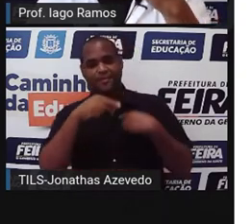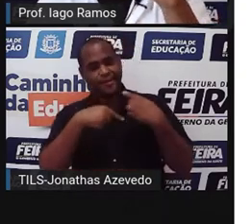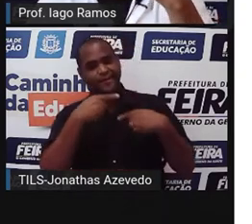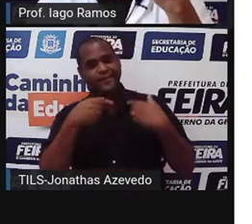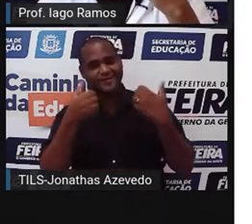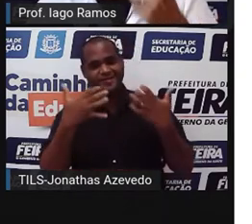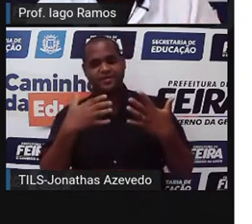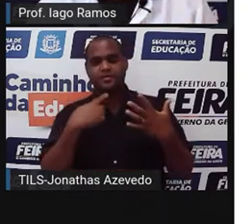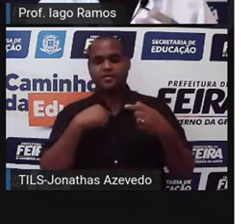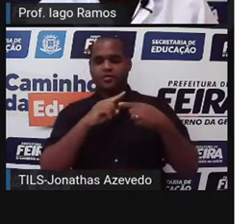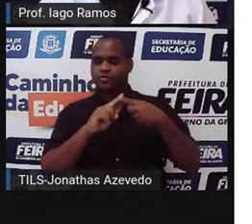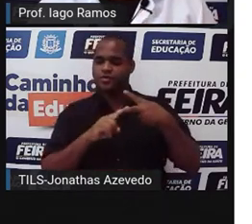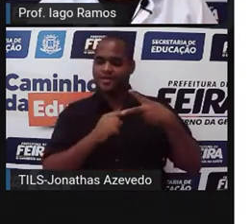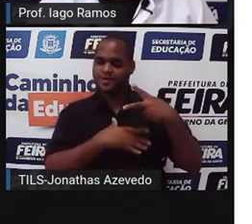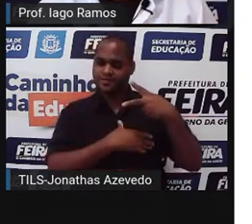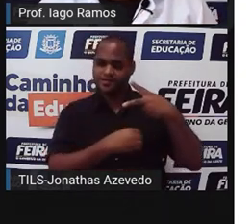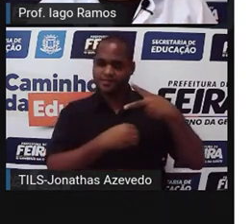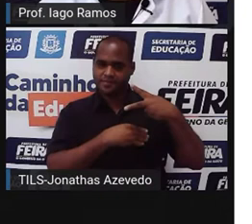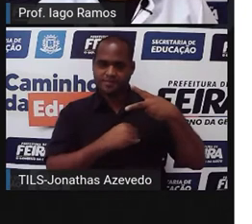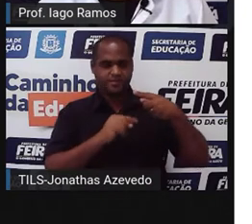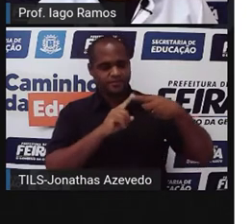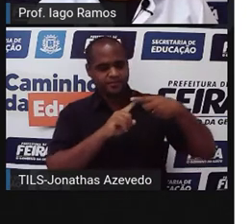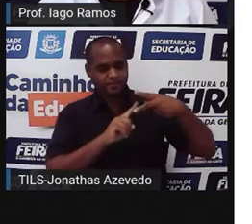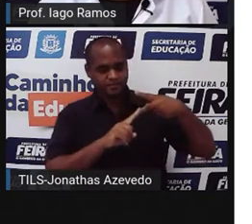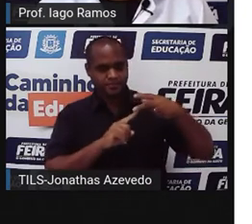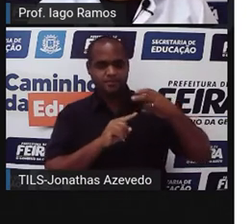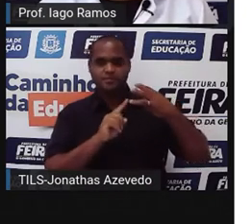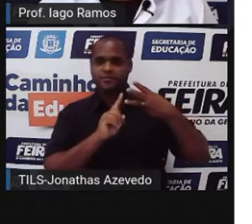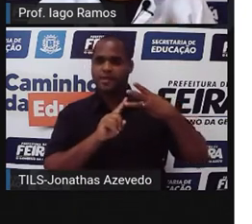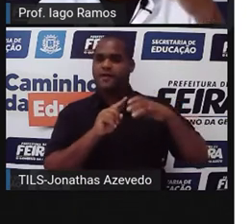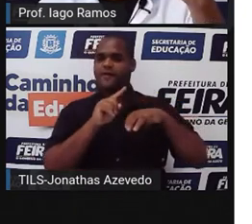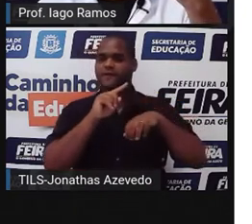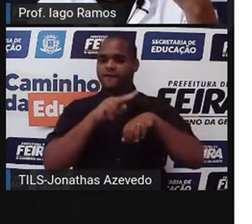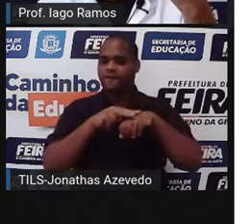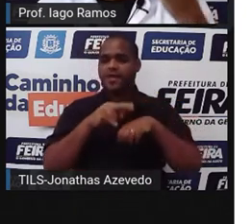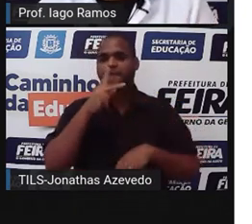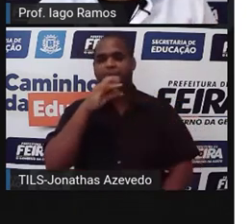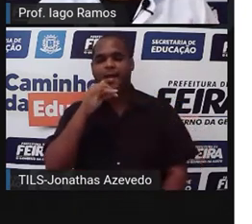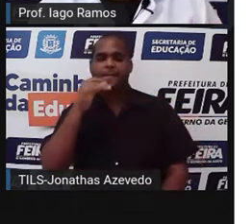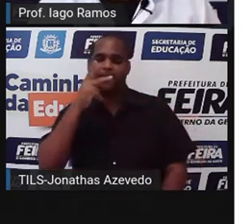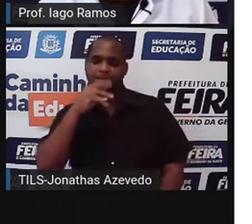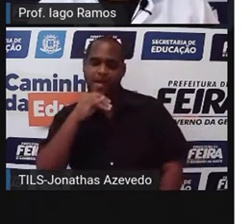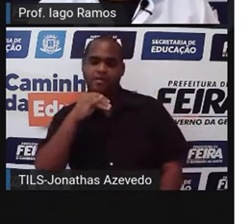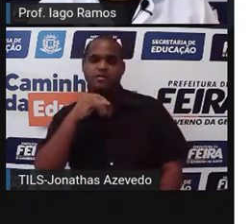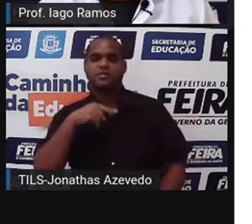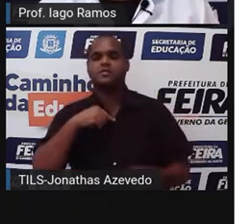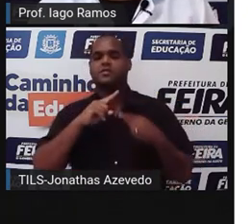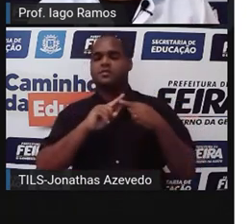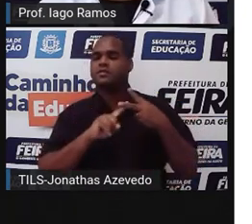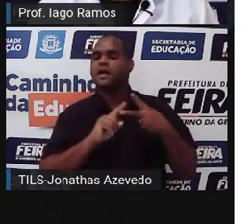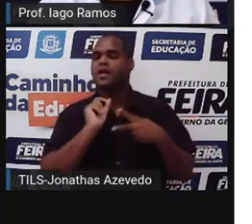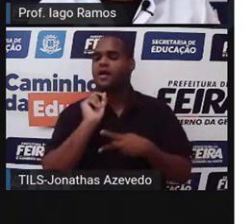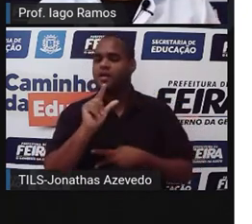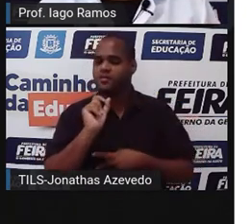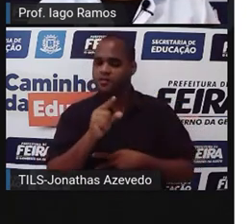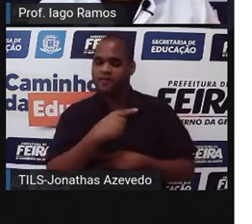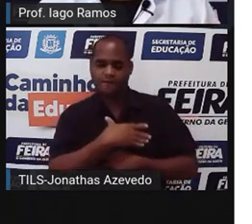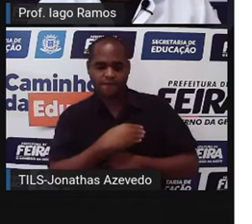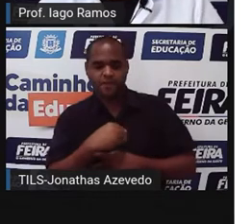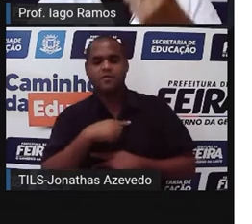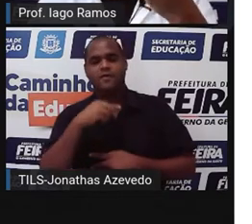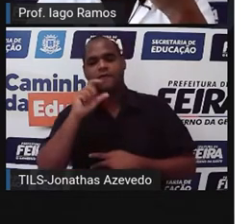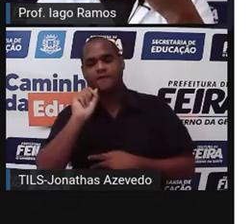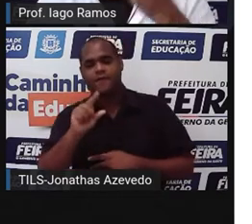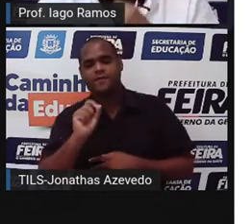Então, a gente tem dois filhos. Olha só, em verde. Pai e pai, dois pais. Em azul, filho e